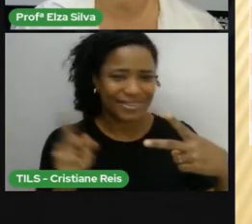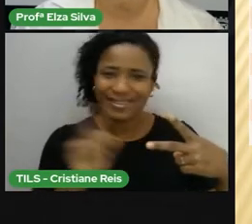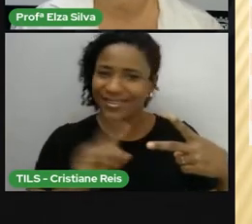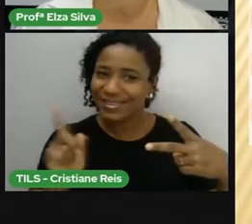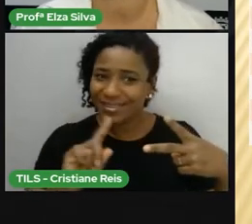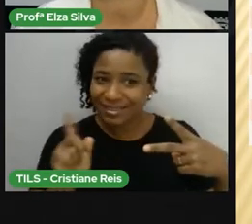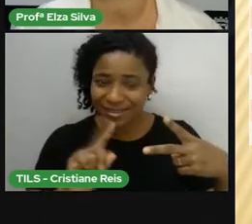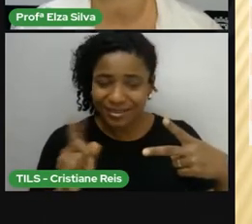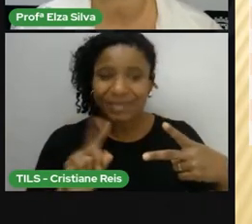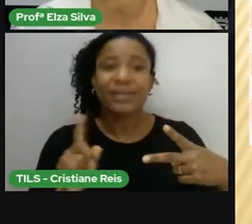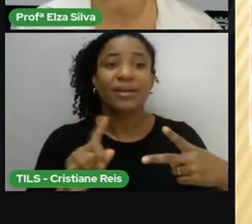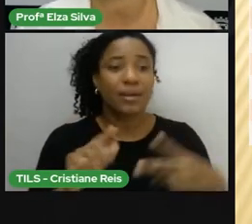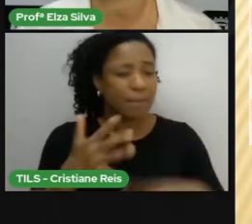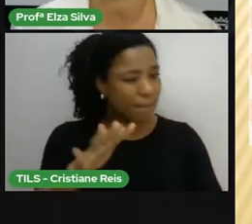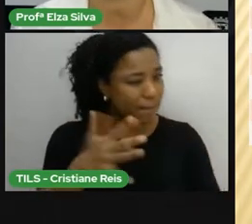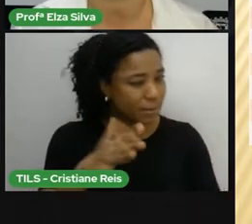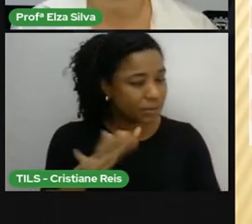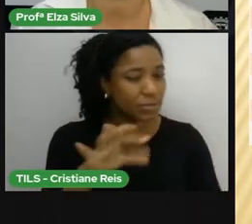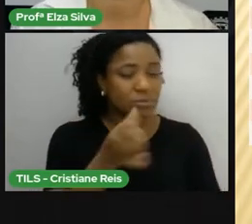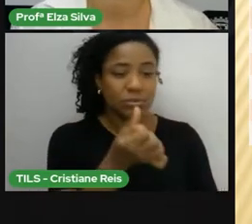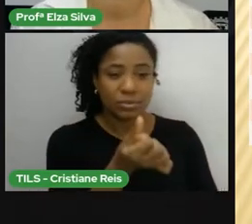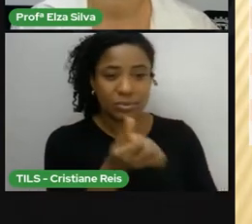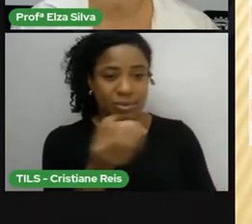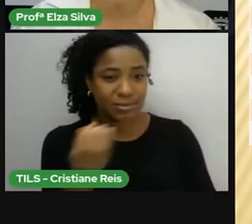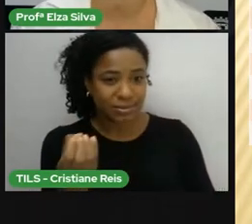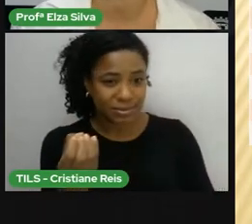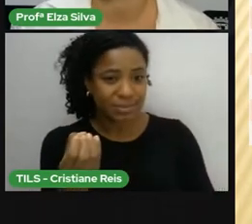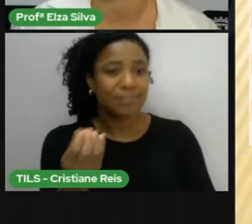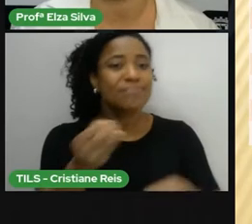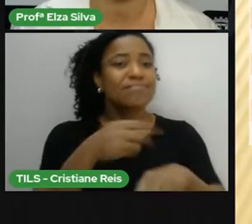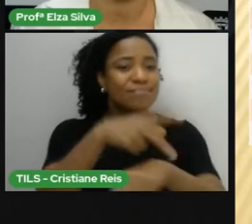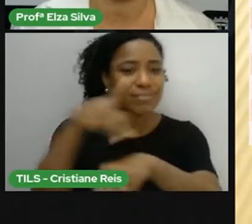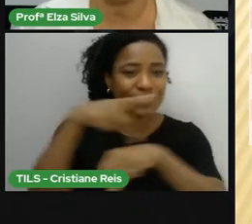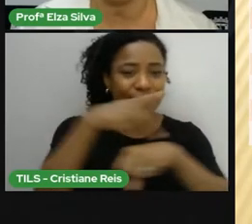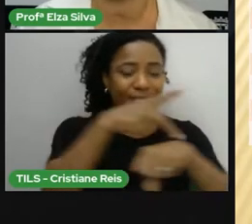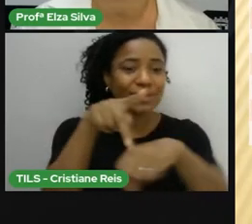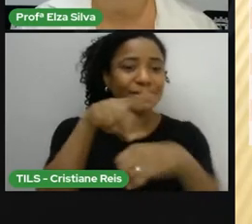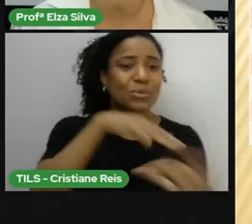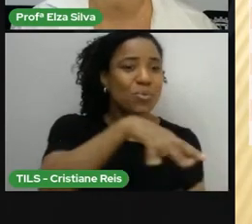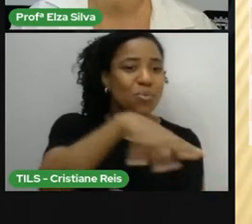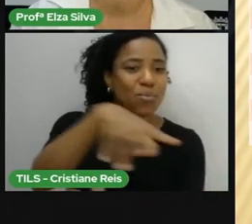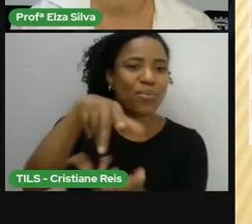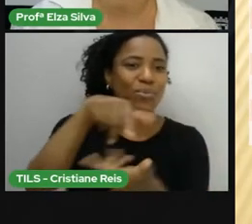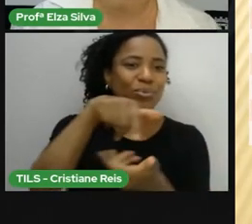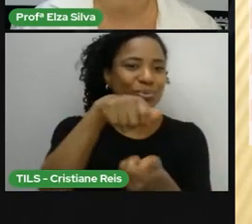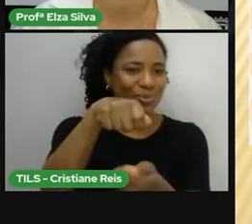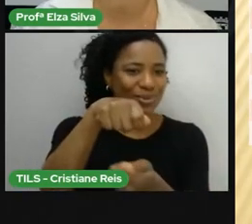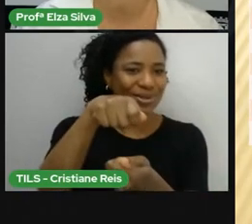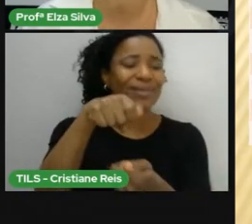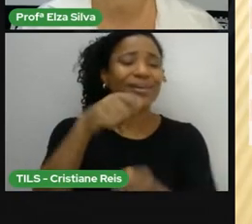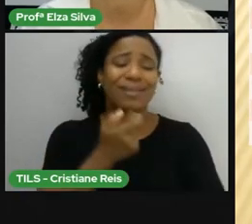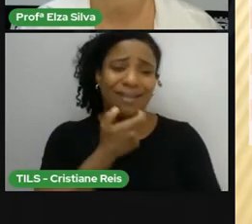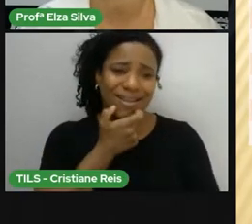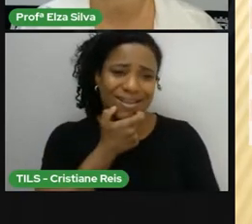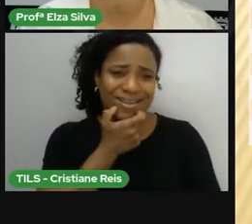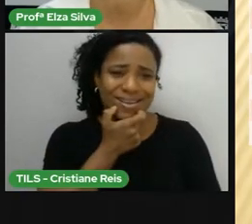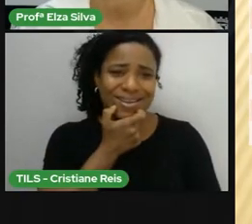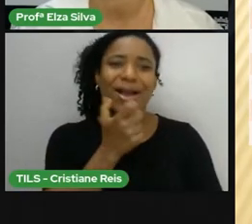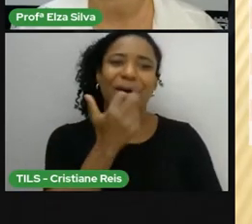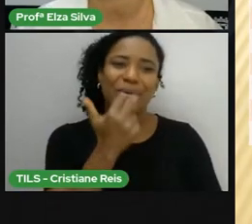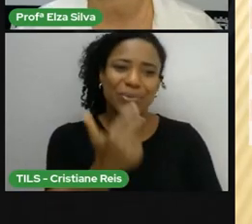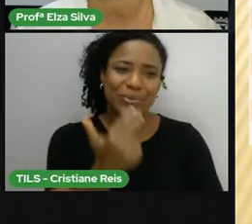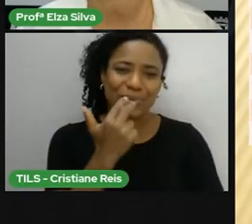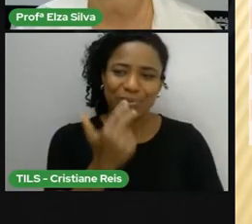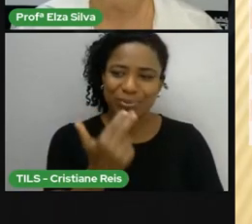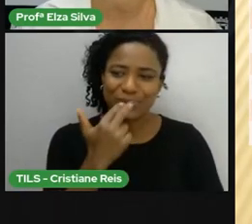aproximadamente 60 países espalhados por todo o mundo que utilizam o idioma inglês